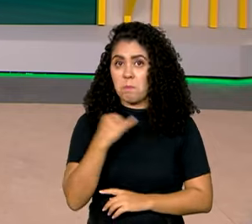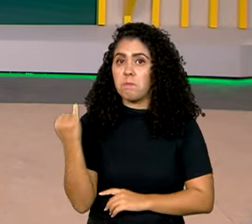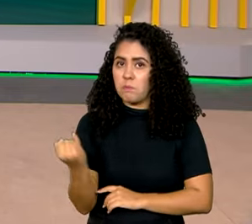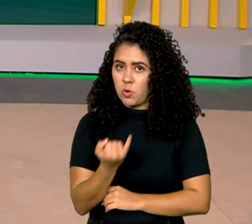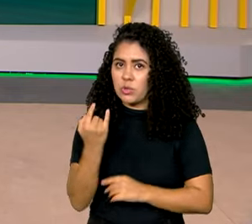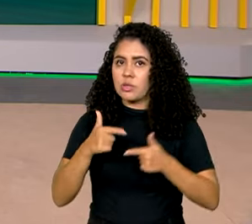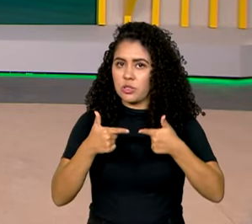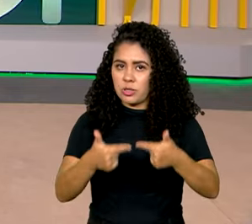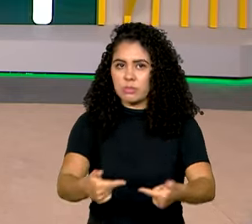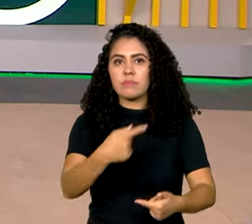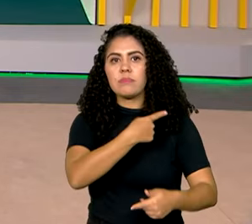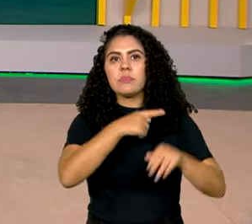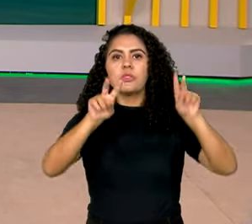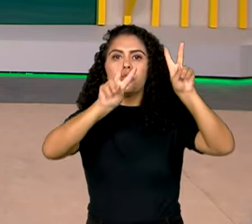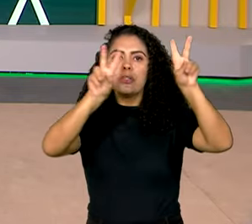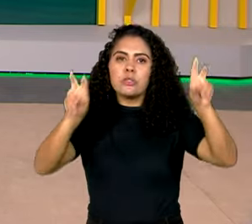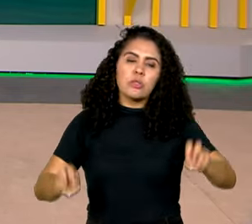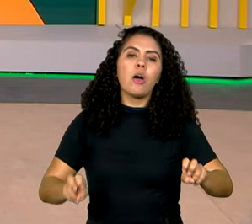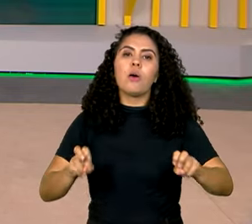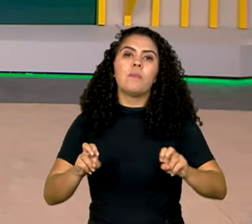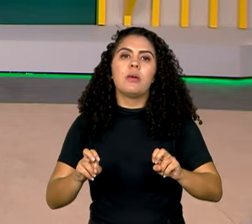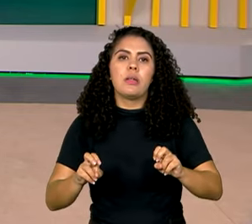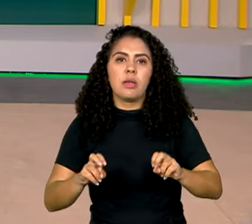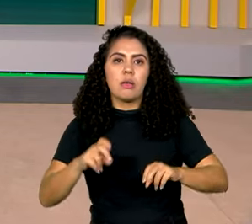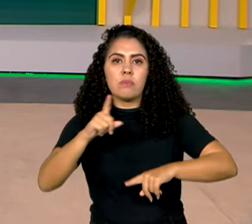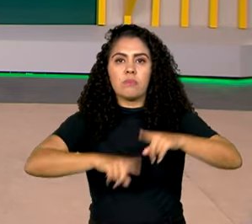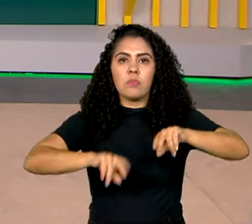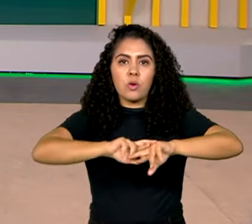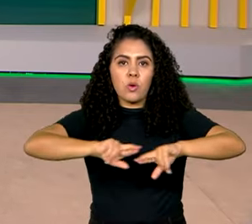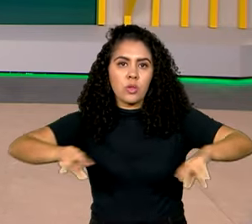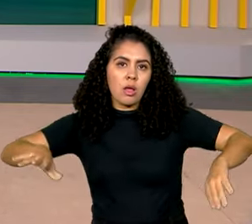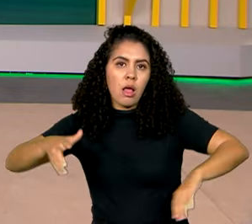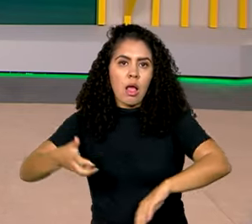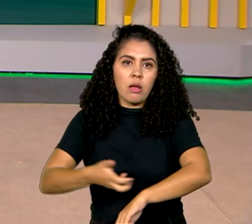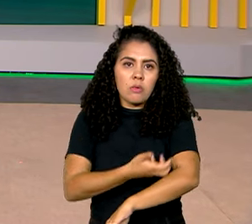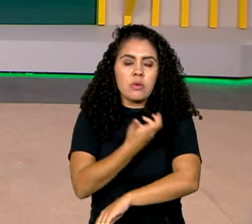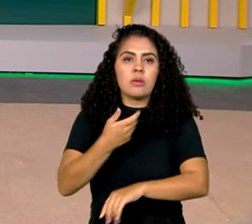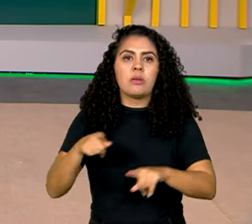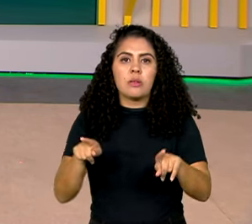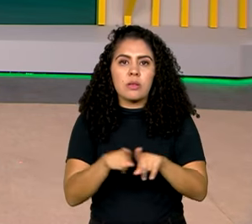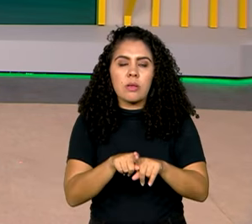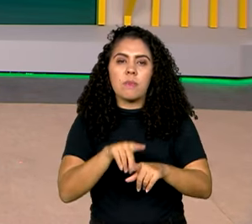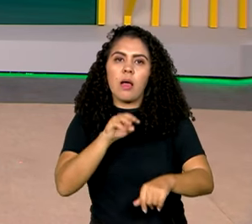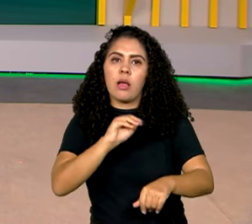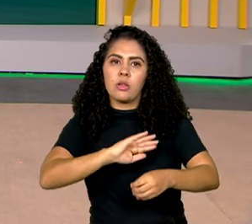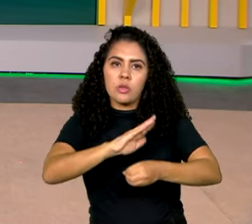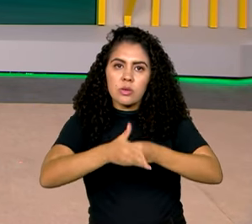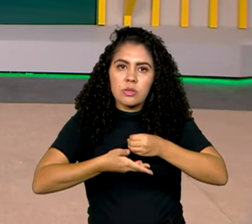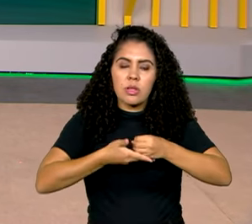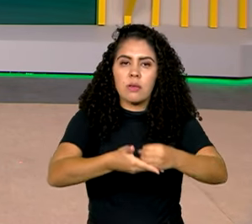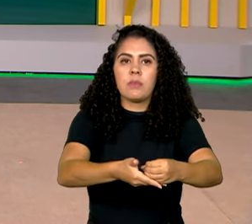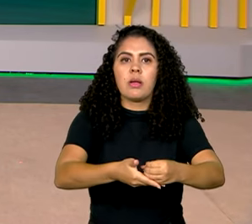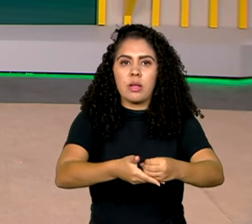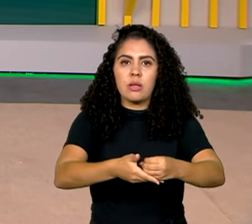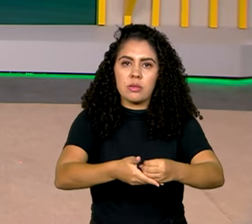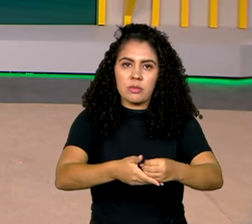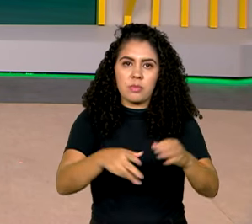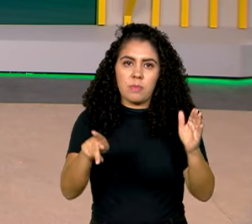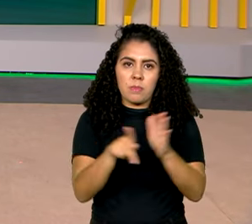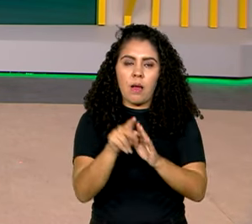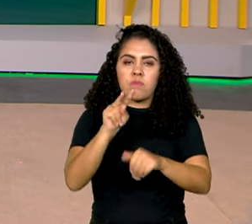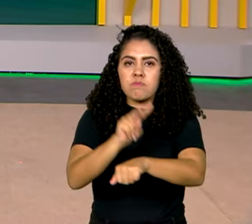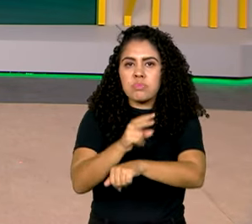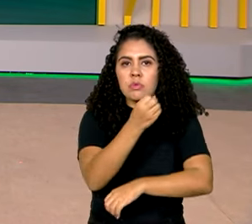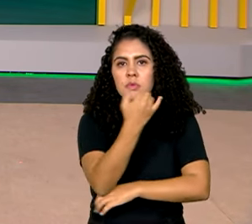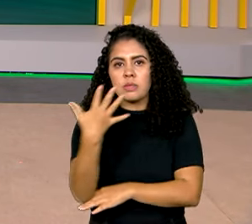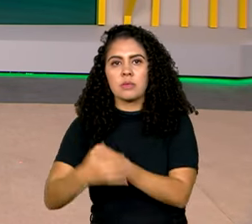Produtos agrícolas cultivados por indígenas com sustentabilidade e preservação do meio ambiente vão ganhar um selo do